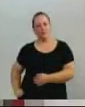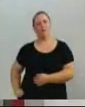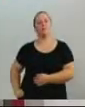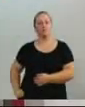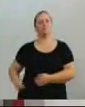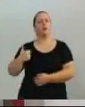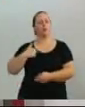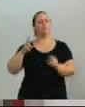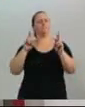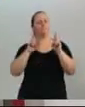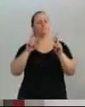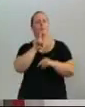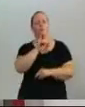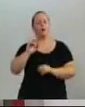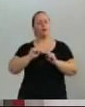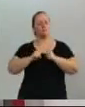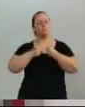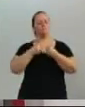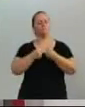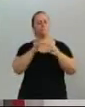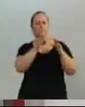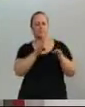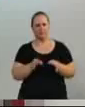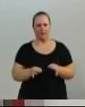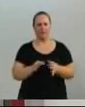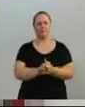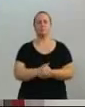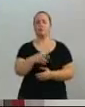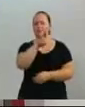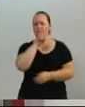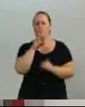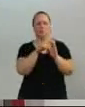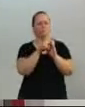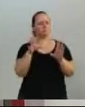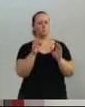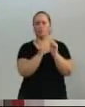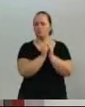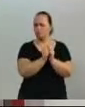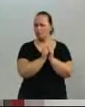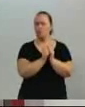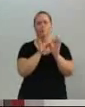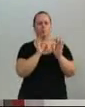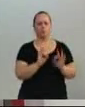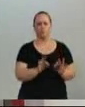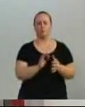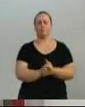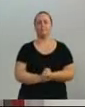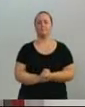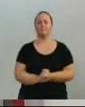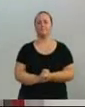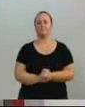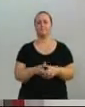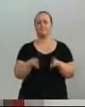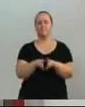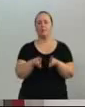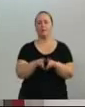defesa e dê a resposta democraticamente que a oposição exige. E também por uma questão simbólica. Eu